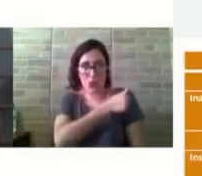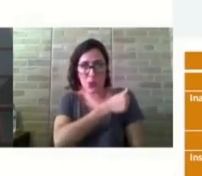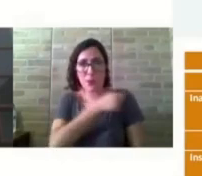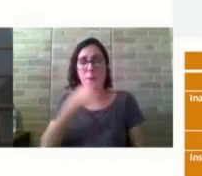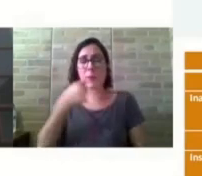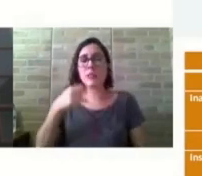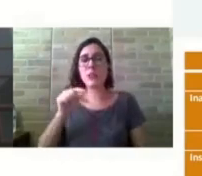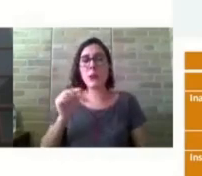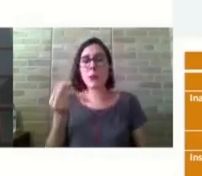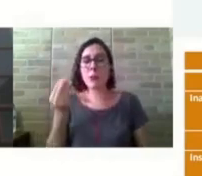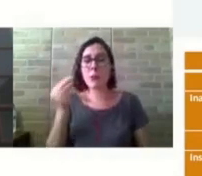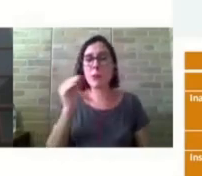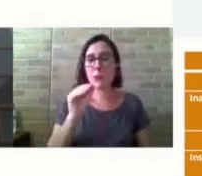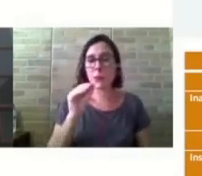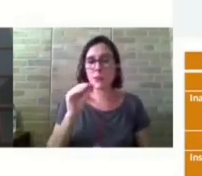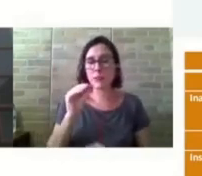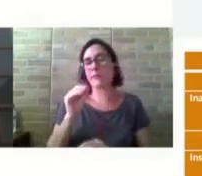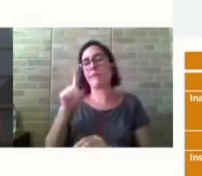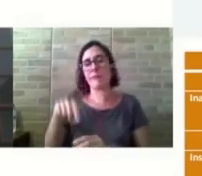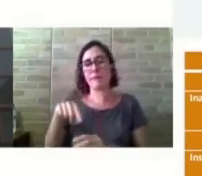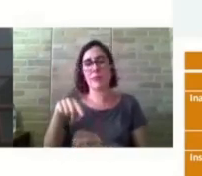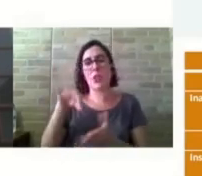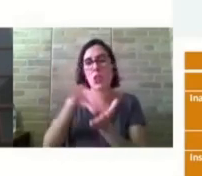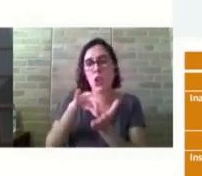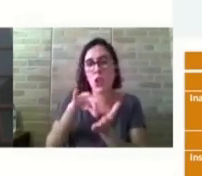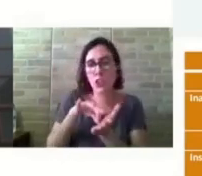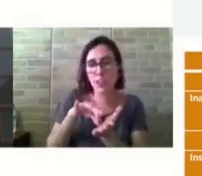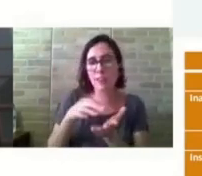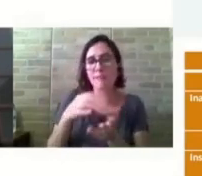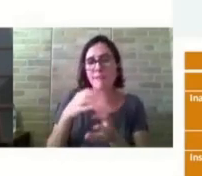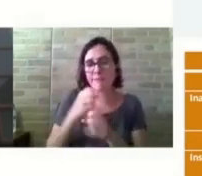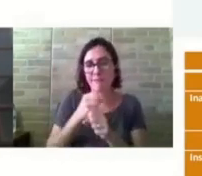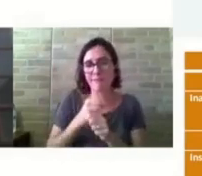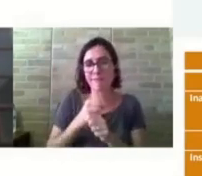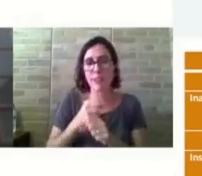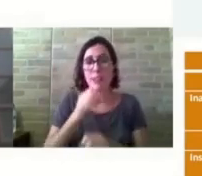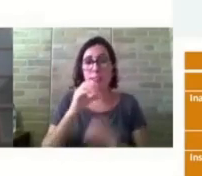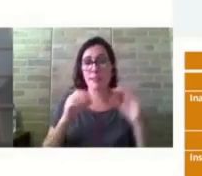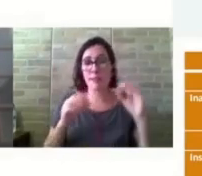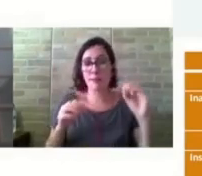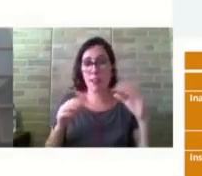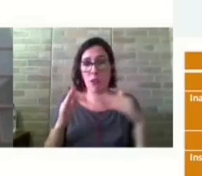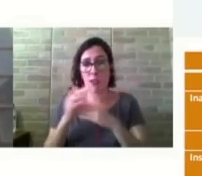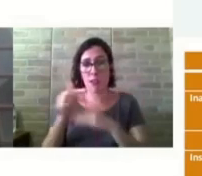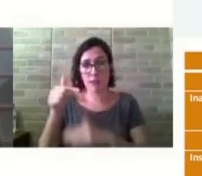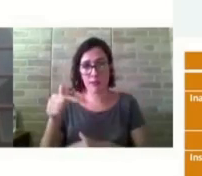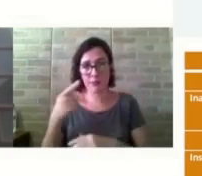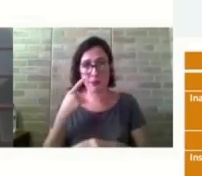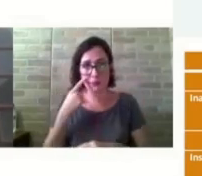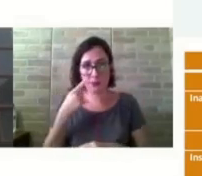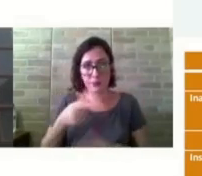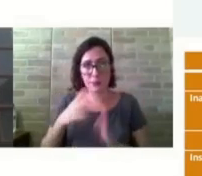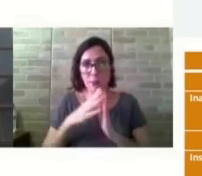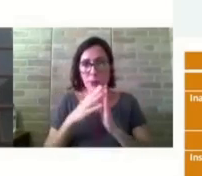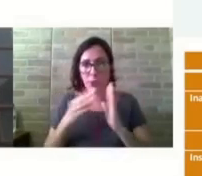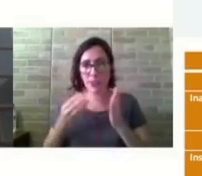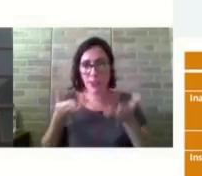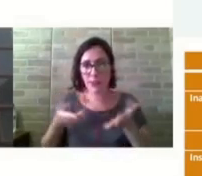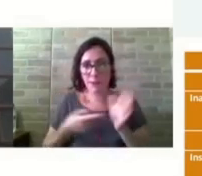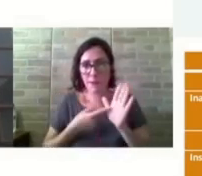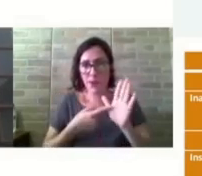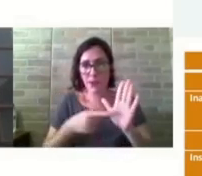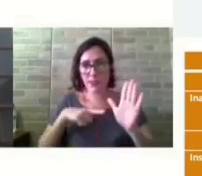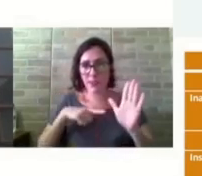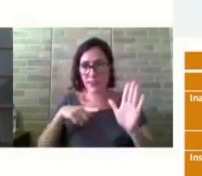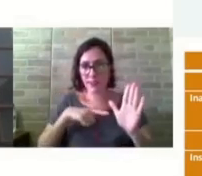até sete, tá? Aqui é um modelo da parte da escala, né? E aí é